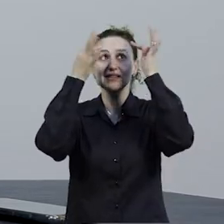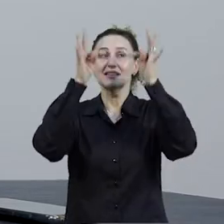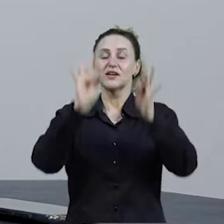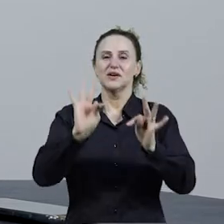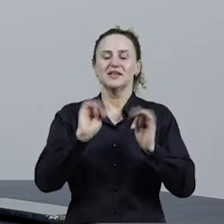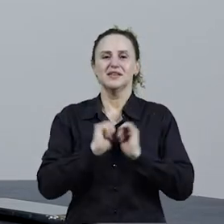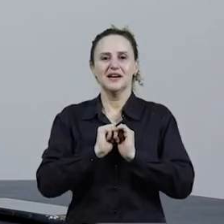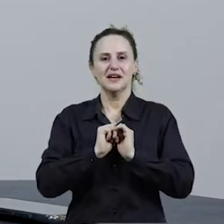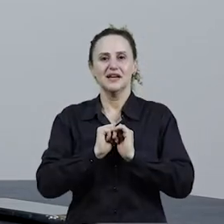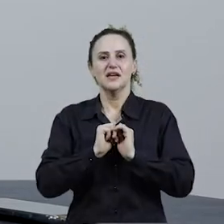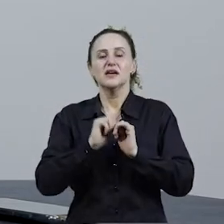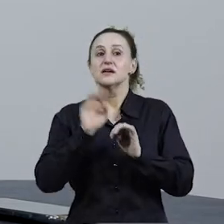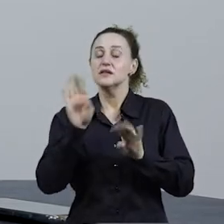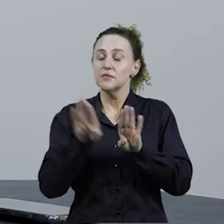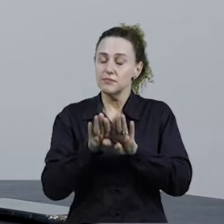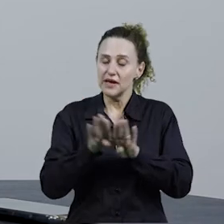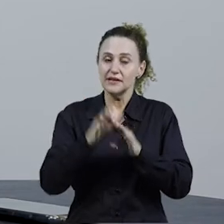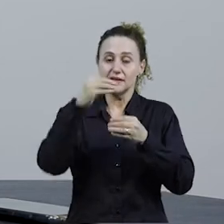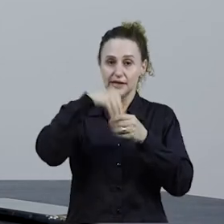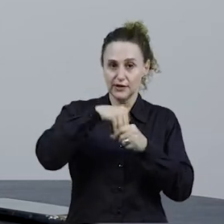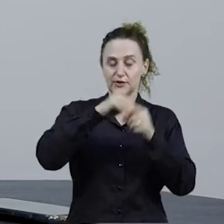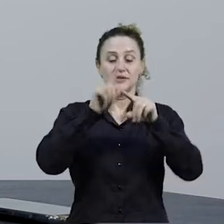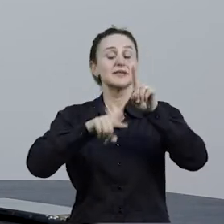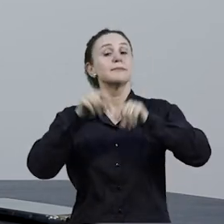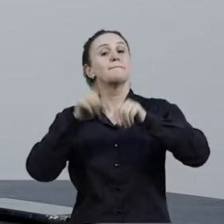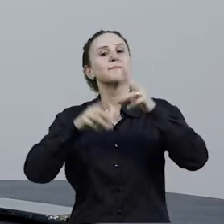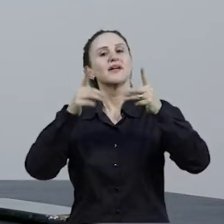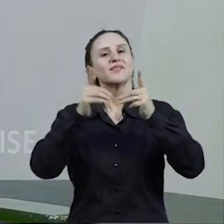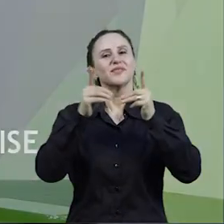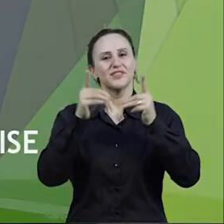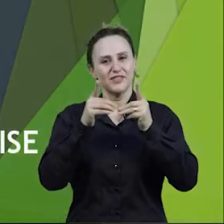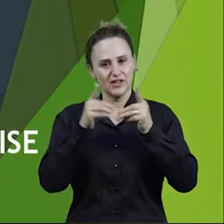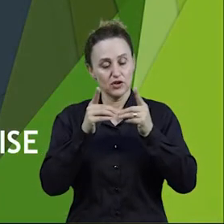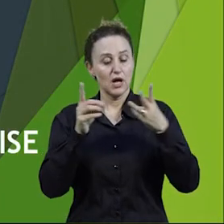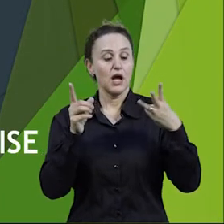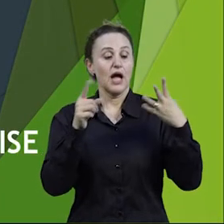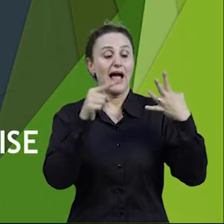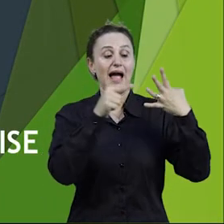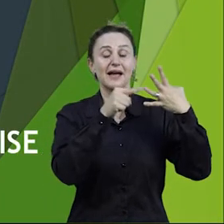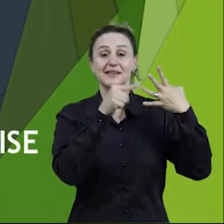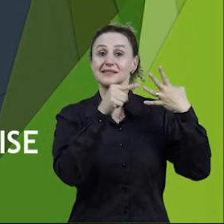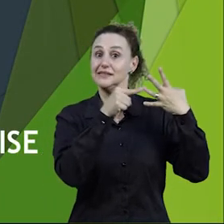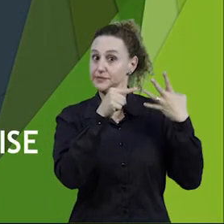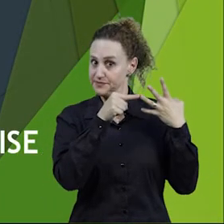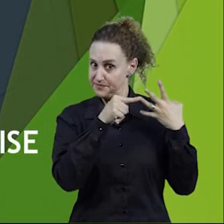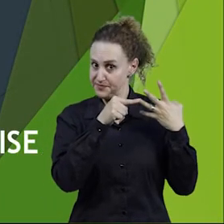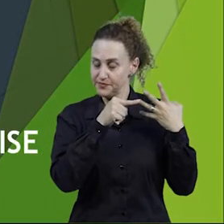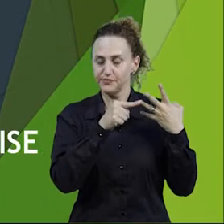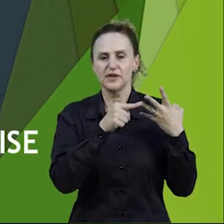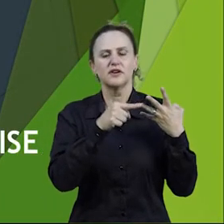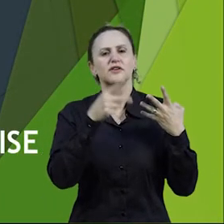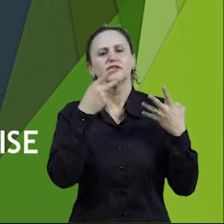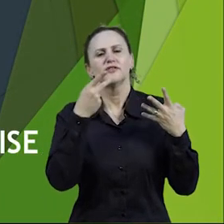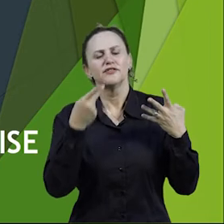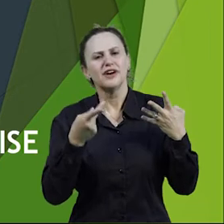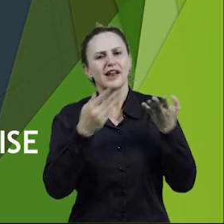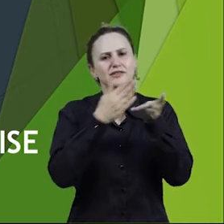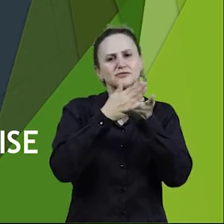Outra coisa, isso dentro do material didático. Passando para a nossa terceira unidade de autoestudos, nós vamos falar de